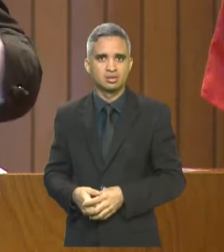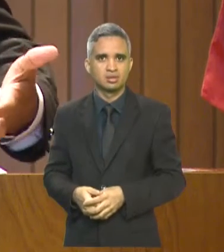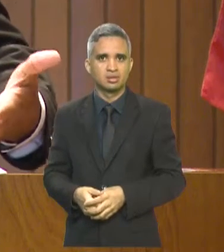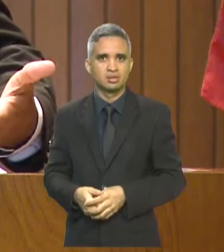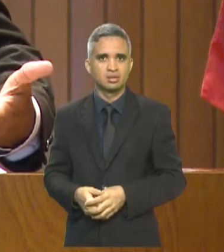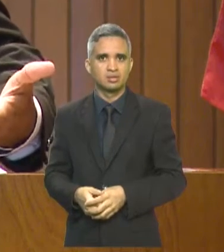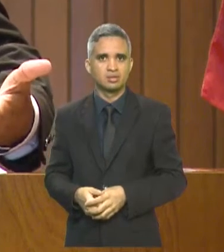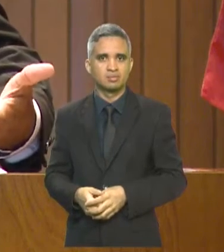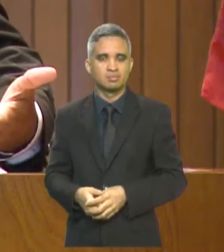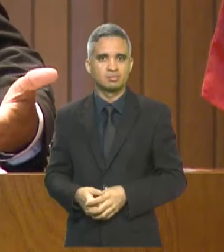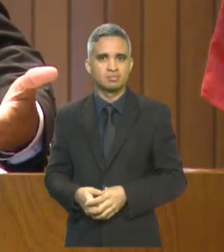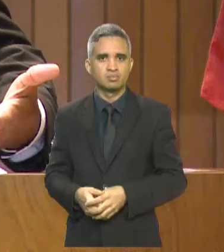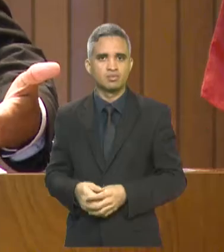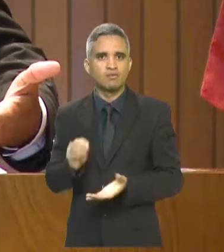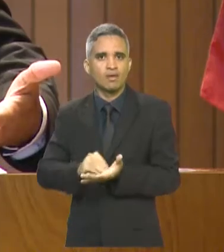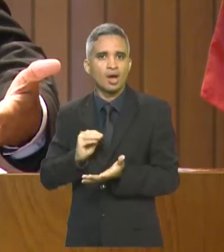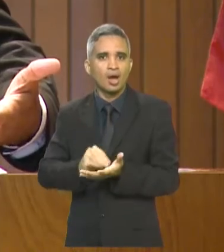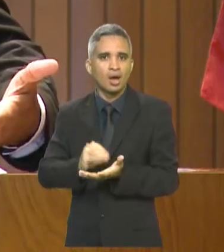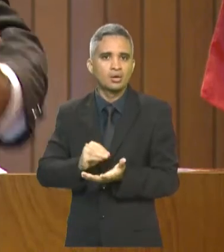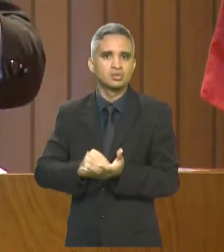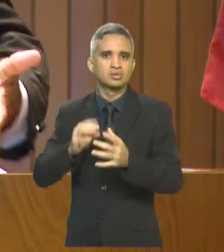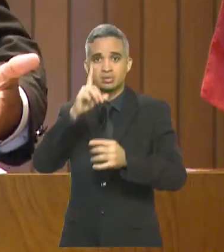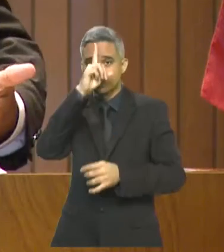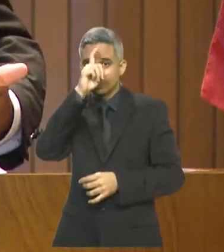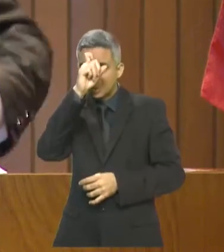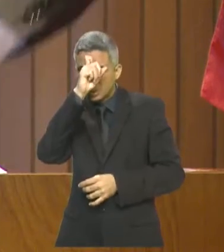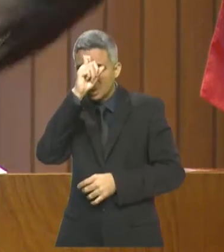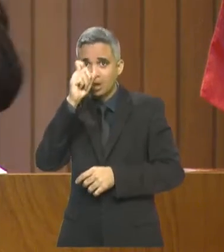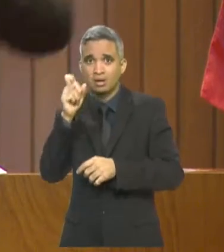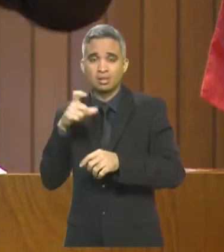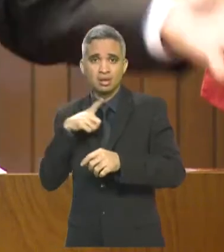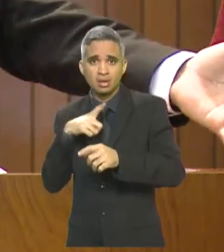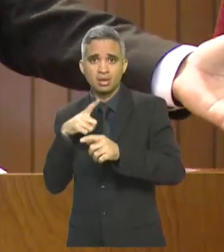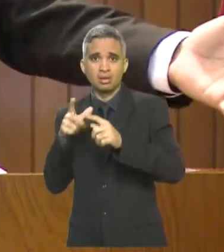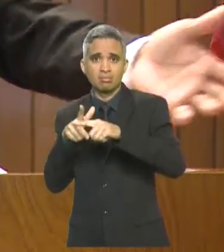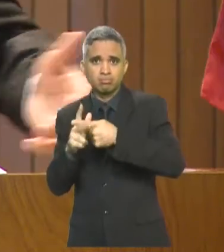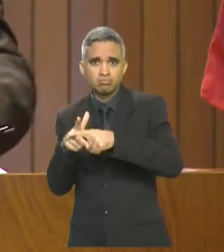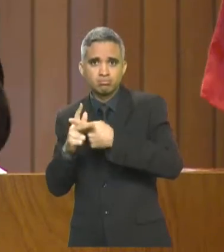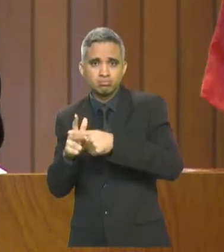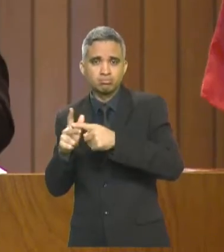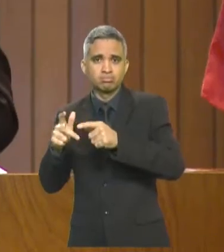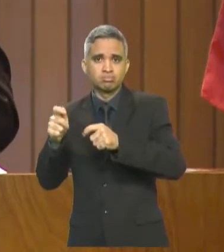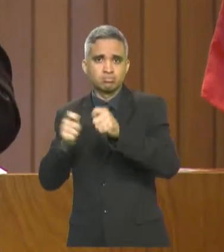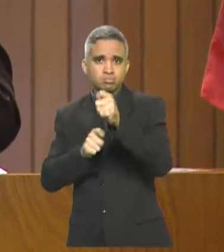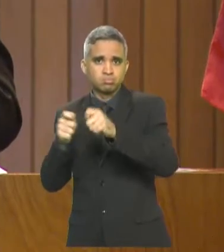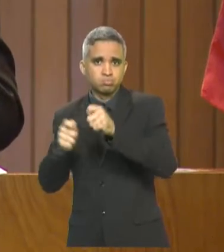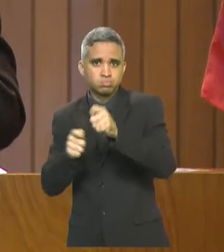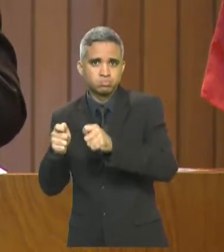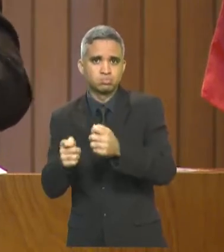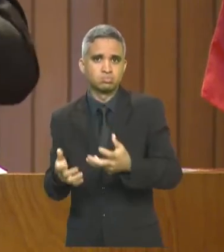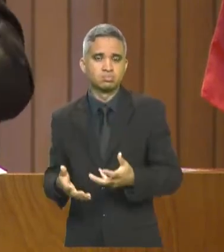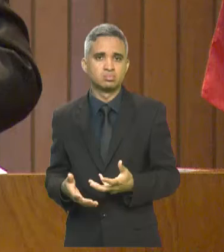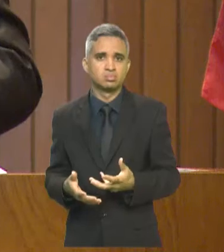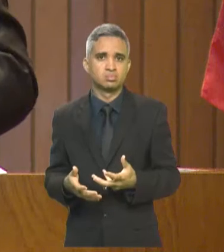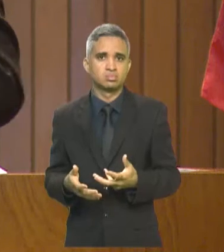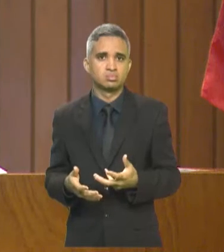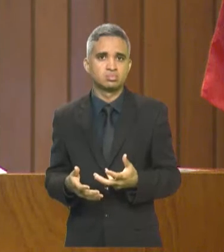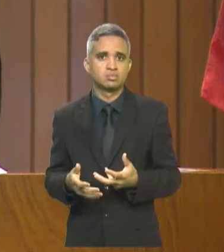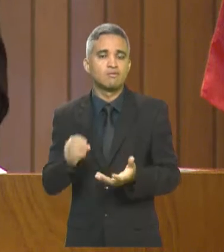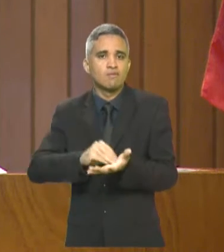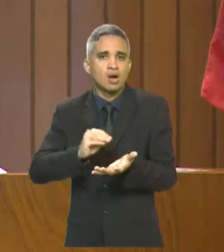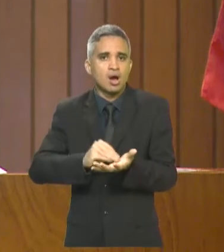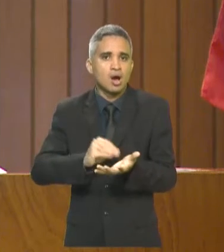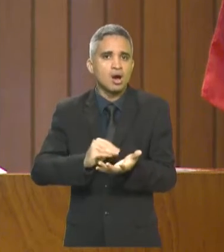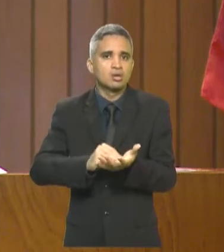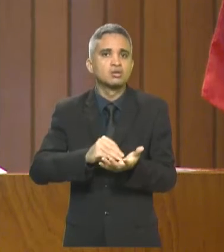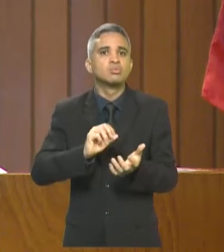a equipar os hospitais com os respiradores que até hoje nunca chegaram, a transparência